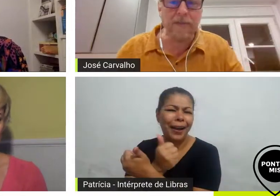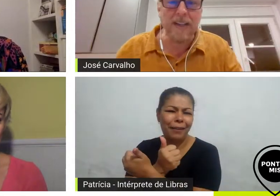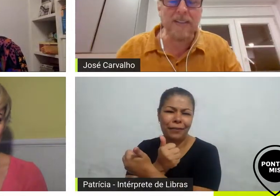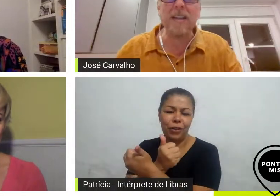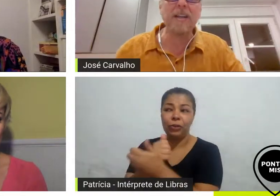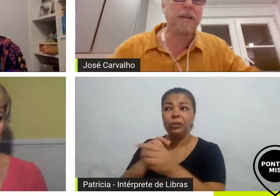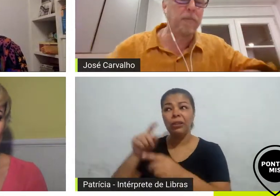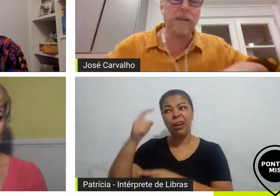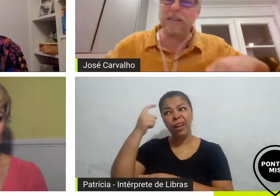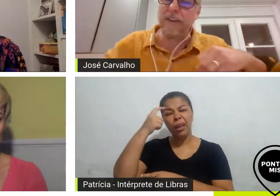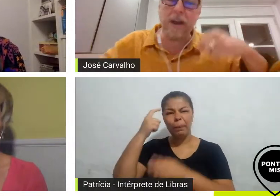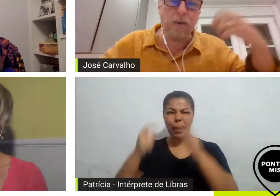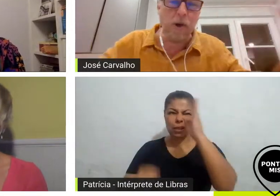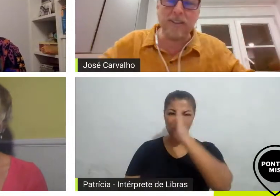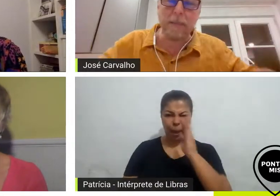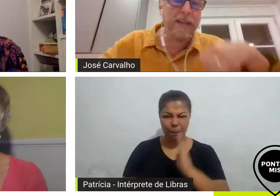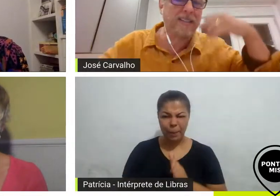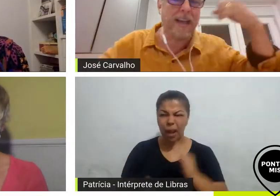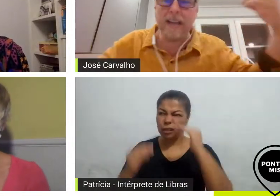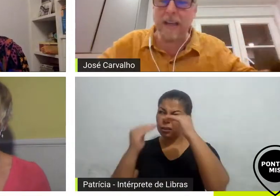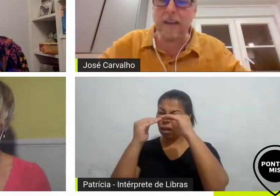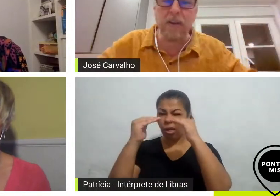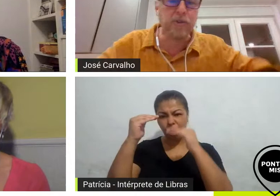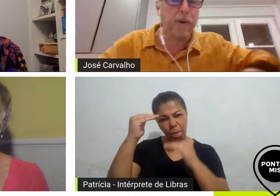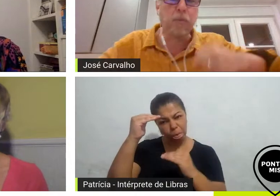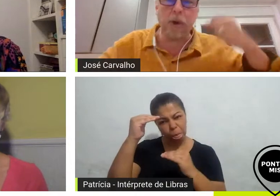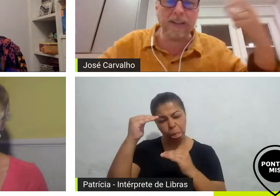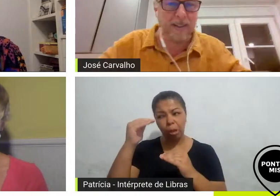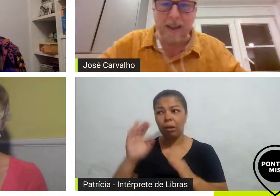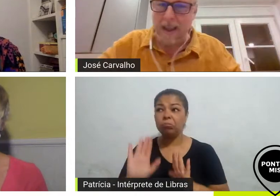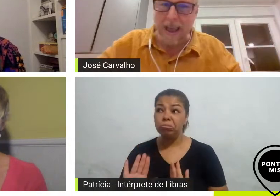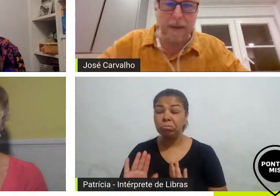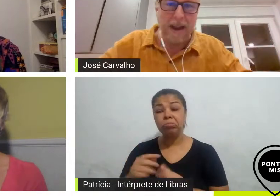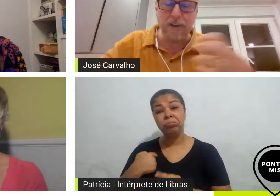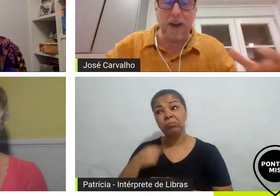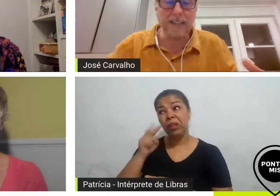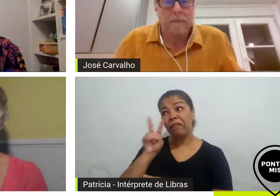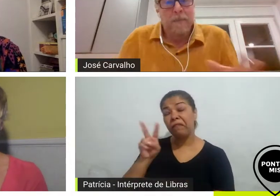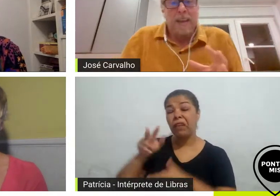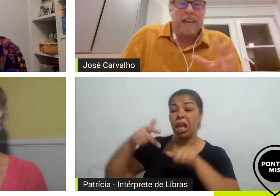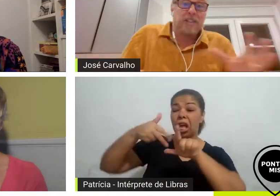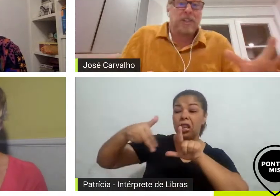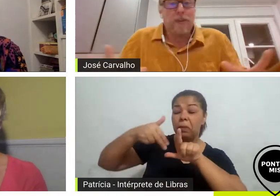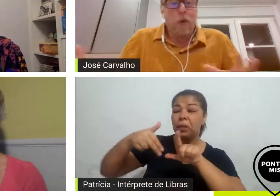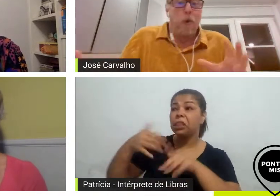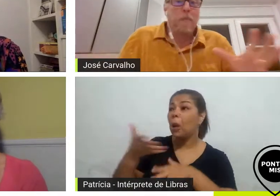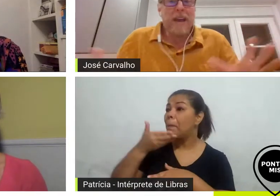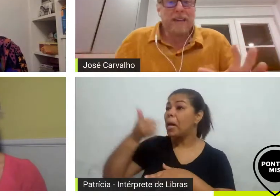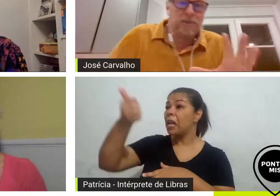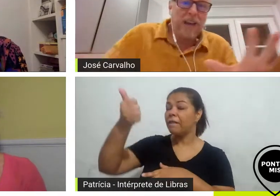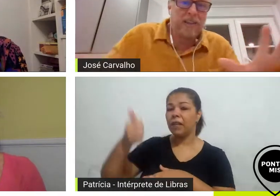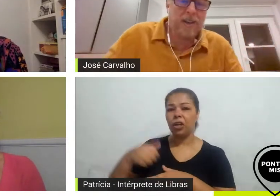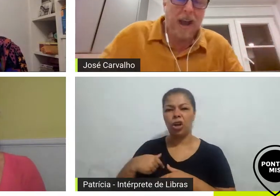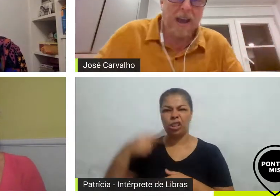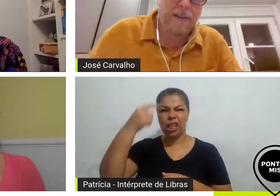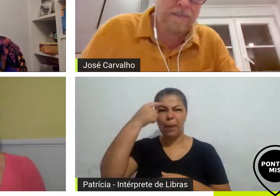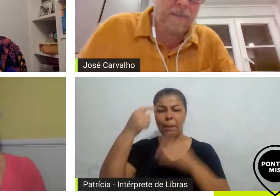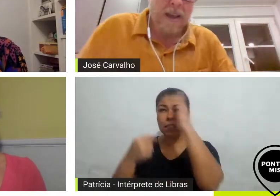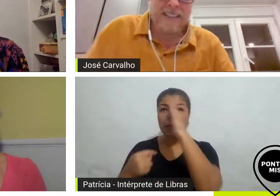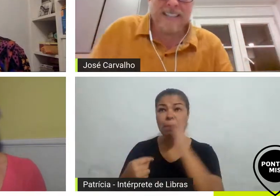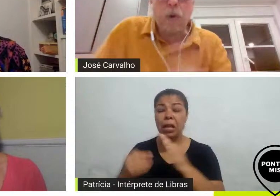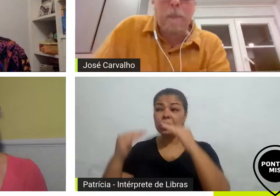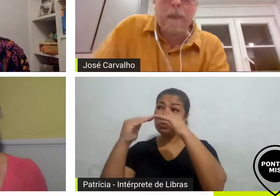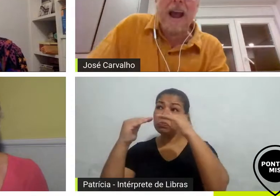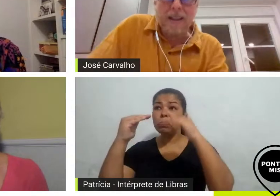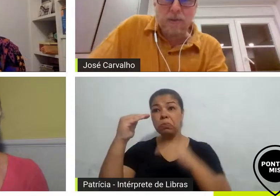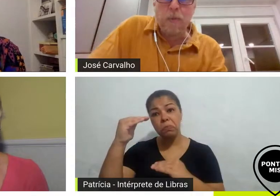que Disney fazia e depois vieram essa pizza é incrível a Dreamworks é maravilhosa e a gente ficou com medo de arriscar e